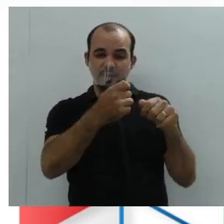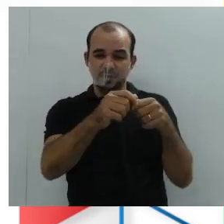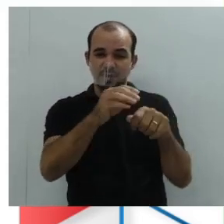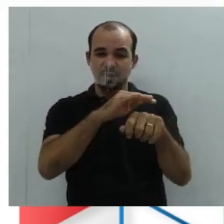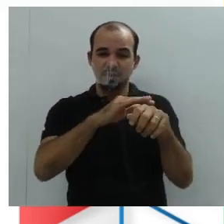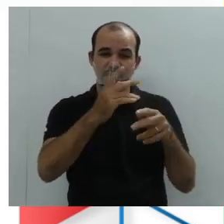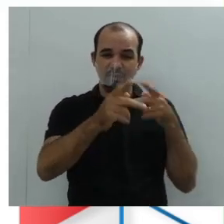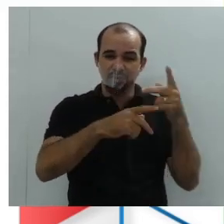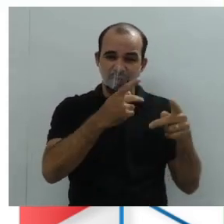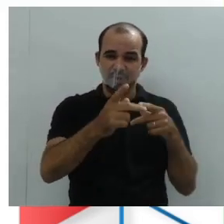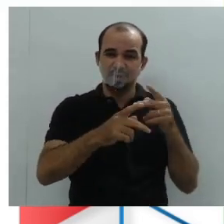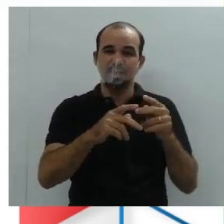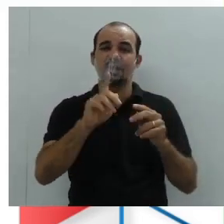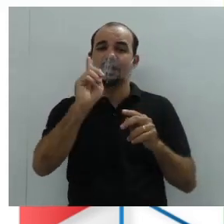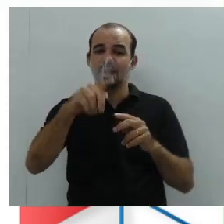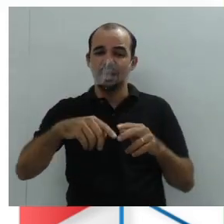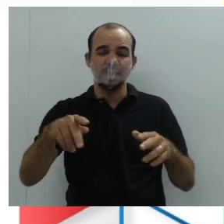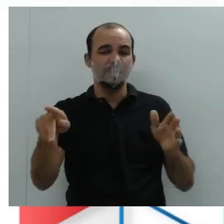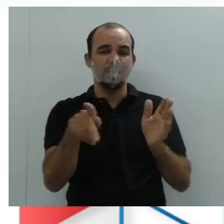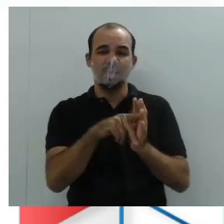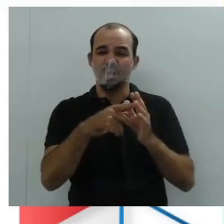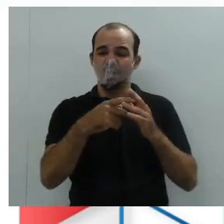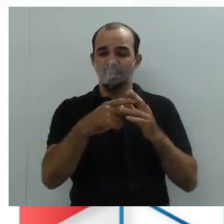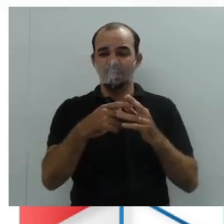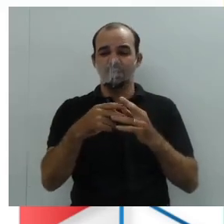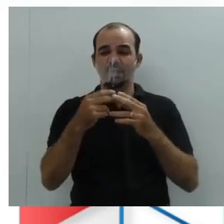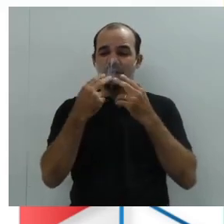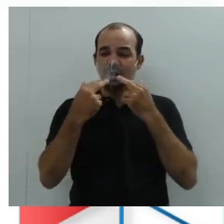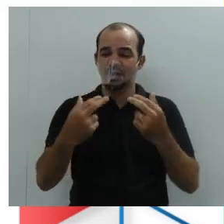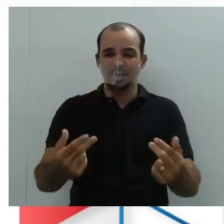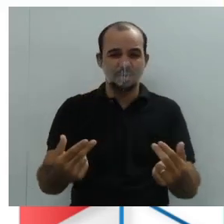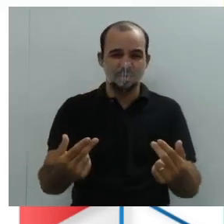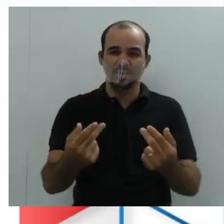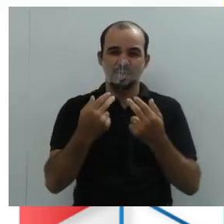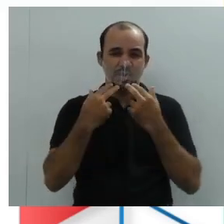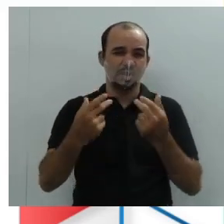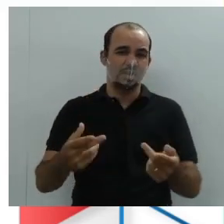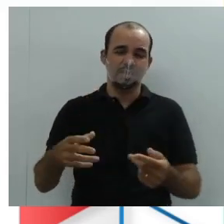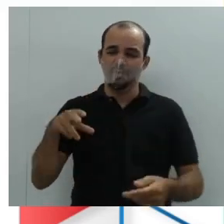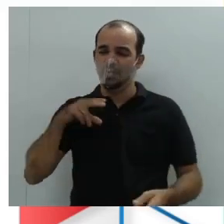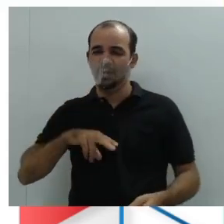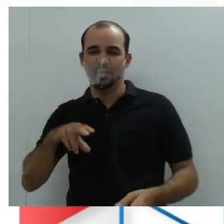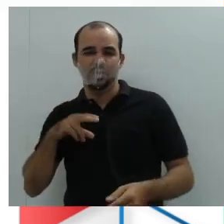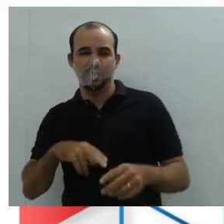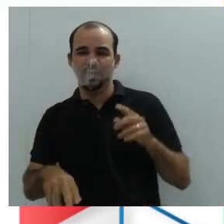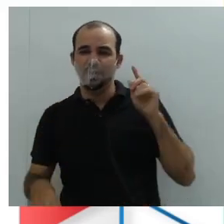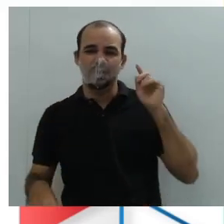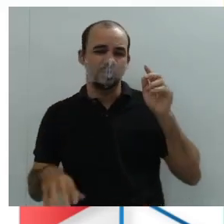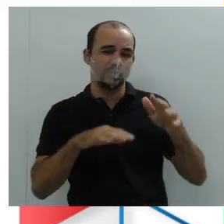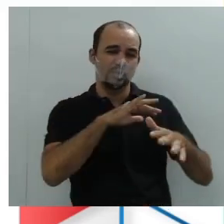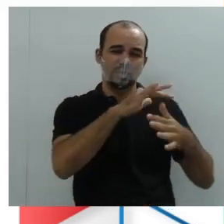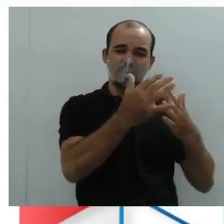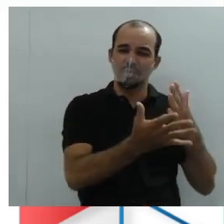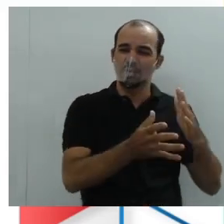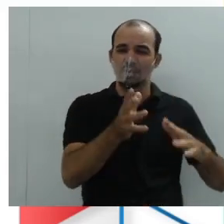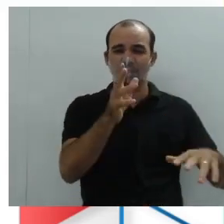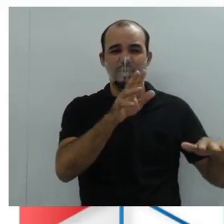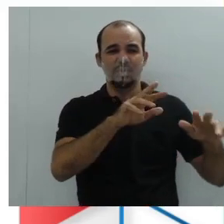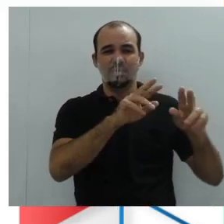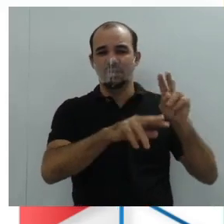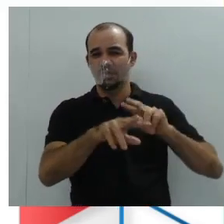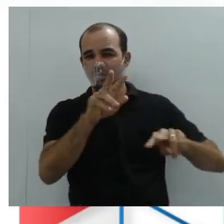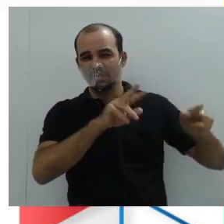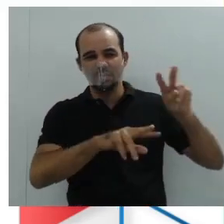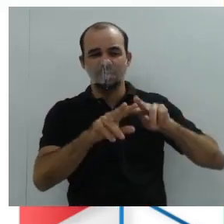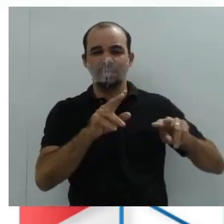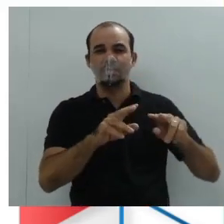é todo esse processo de comunicação entre os indivíduos, o falar é muito importante. Assim como o escrever também, o